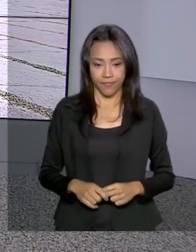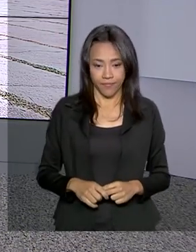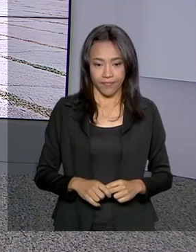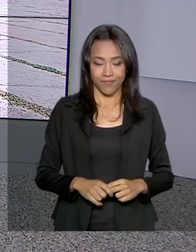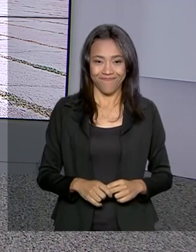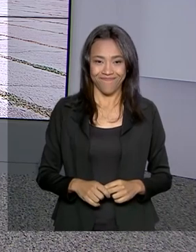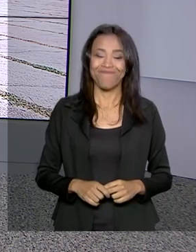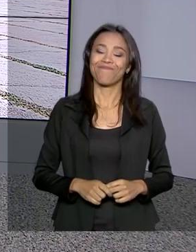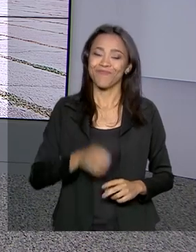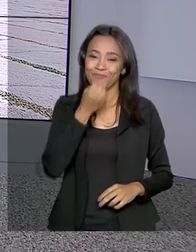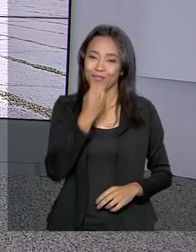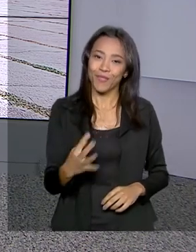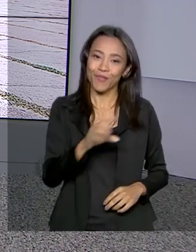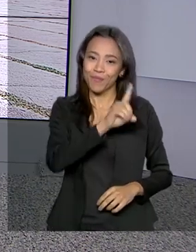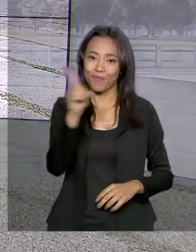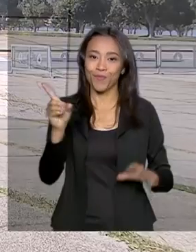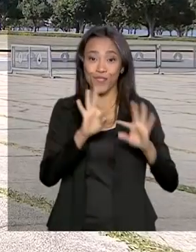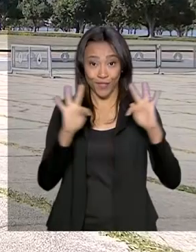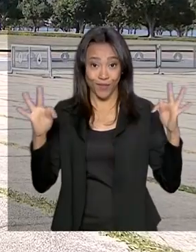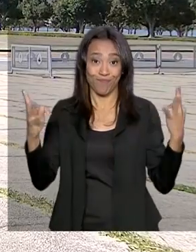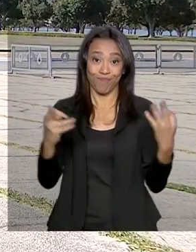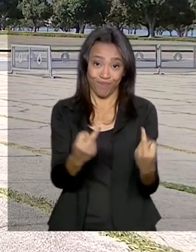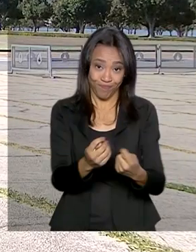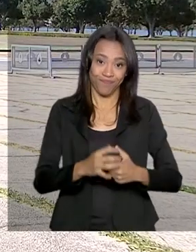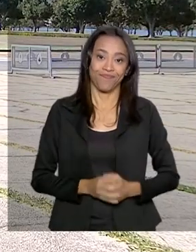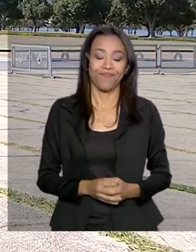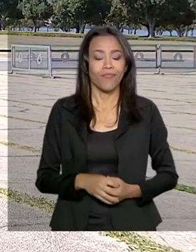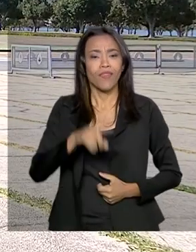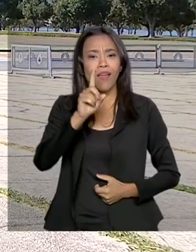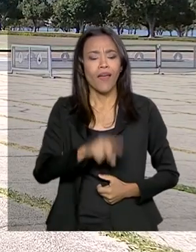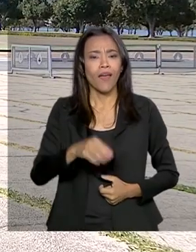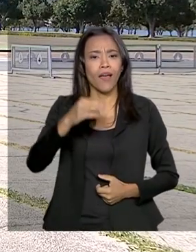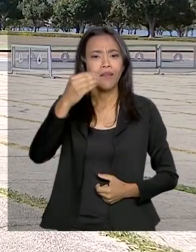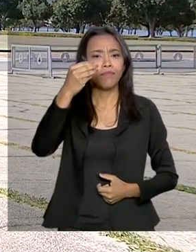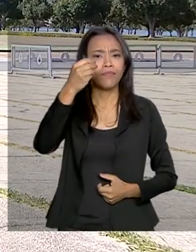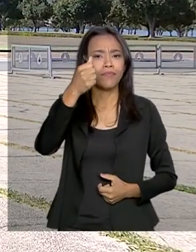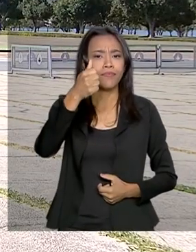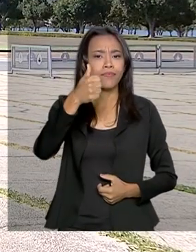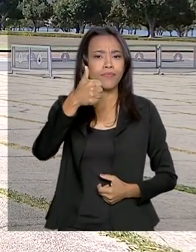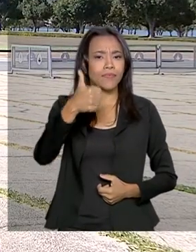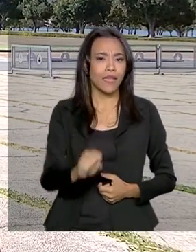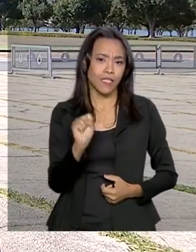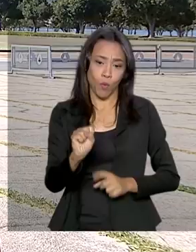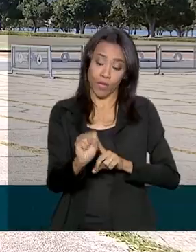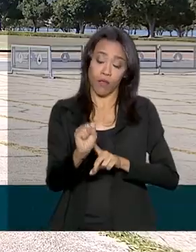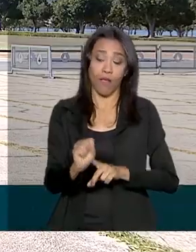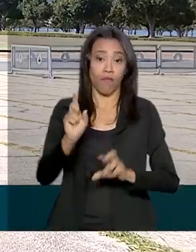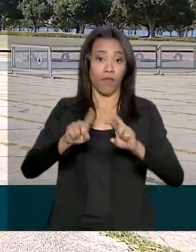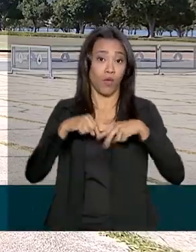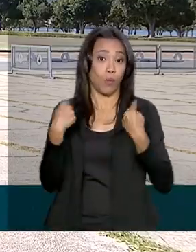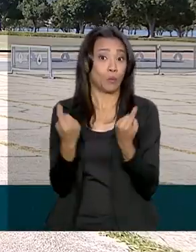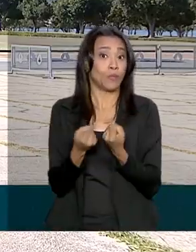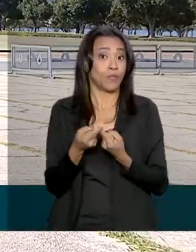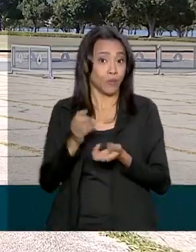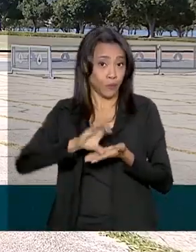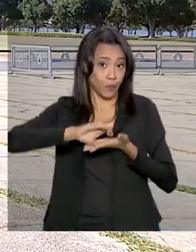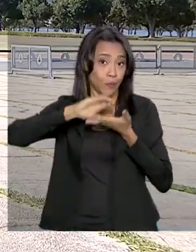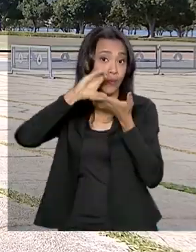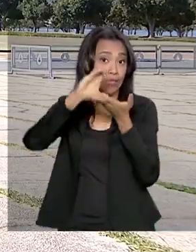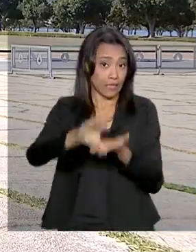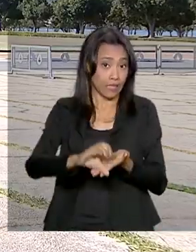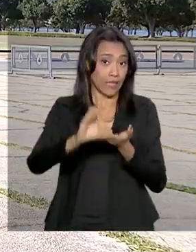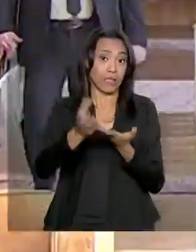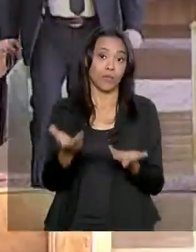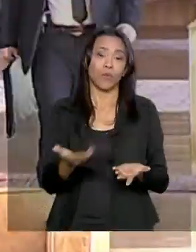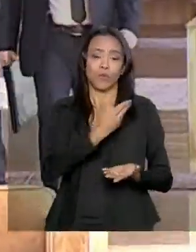Bom dia, Renato. Bom dia a todos. Olha, essa é a 18ª reunião do Conselho. Periodicamente, o Alto Escalão